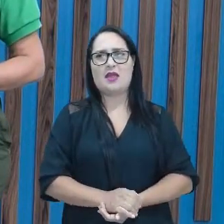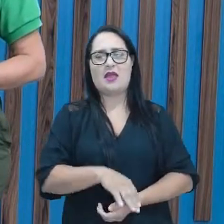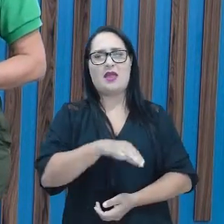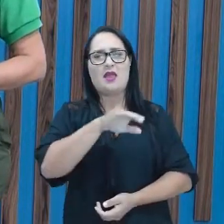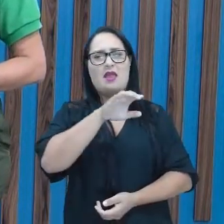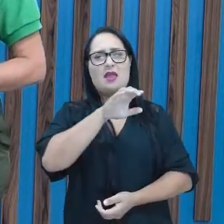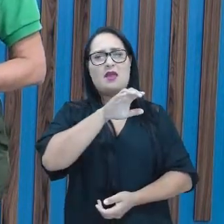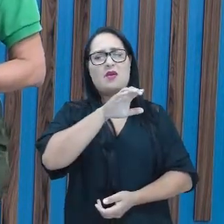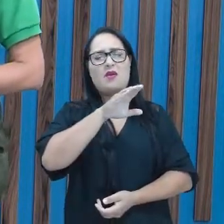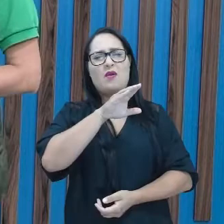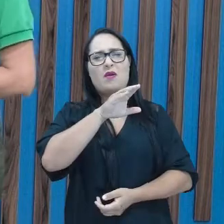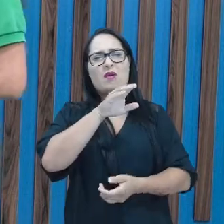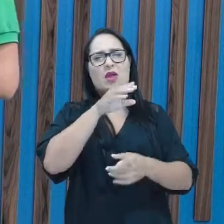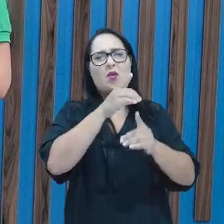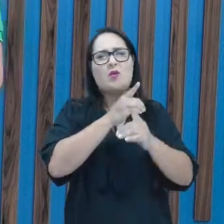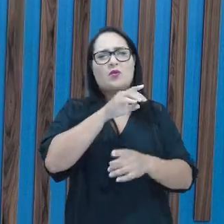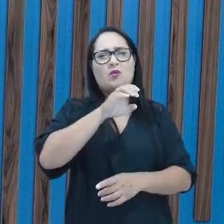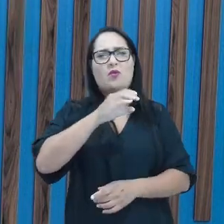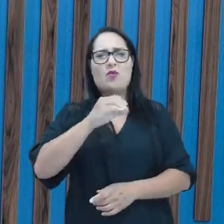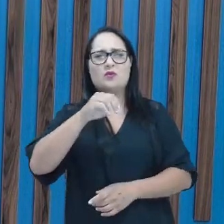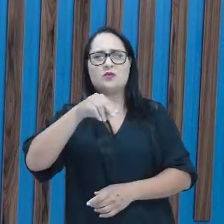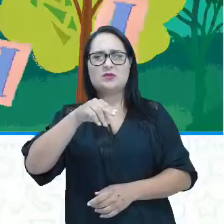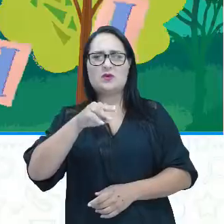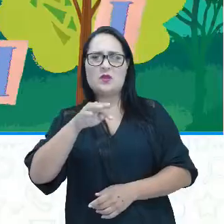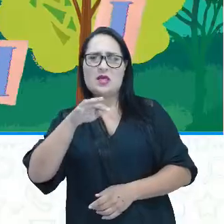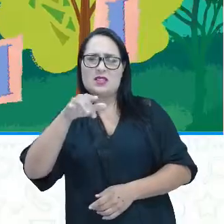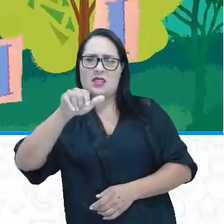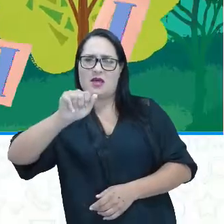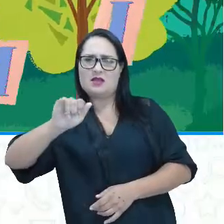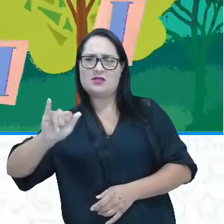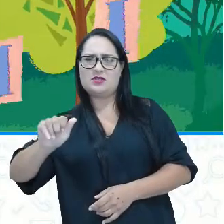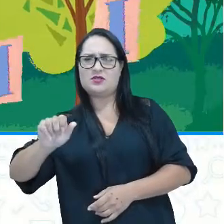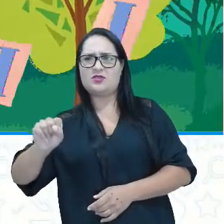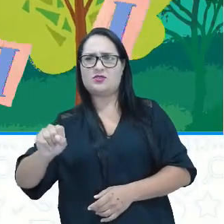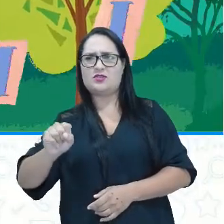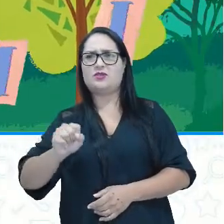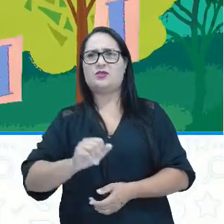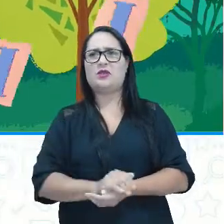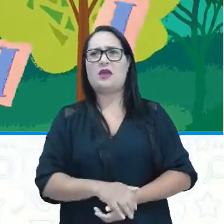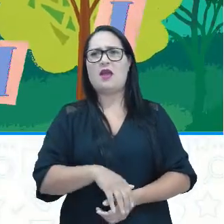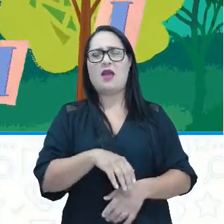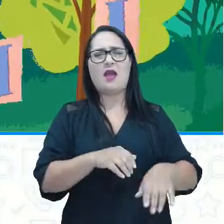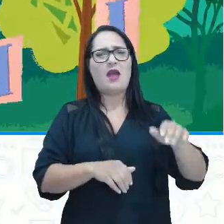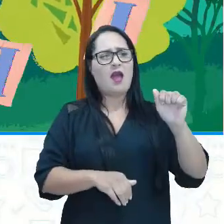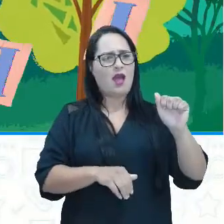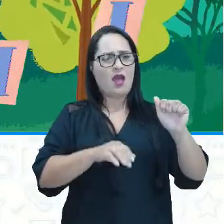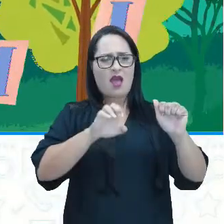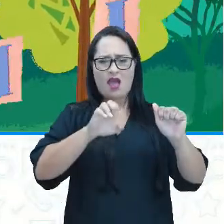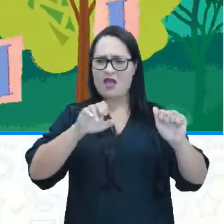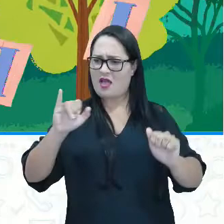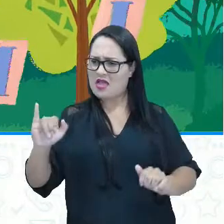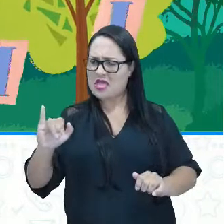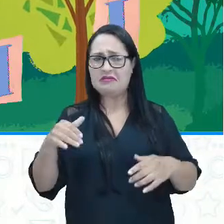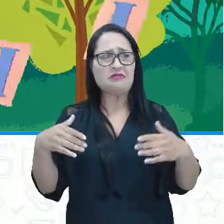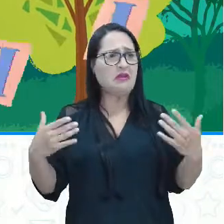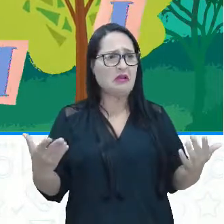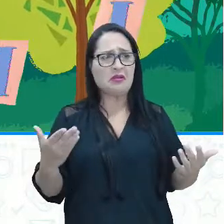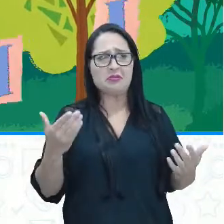consonantais. Mas aí você olha, está vendo vogais aqui? A, E, I. E aí, professora